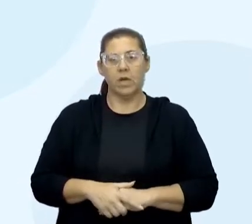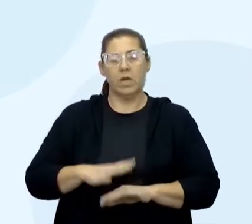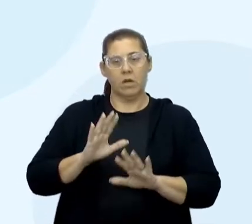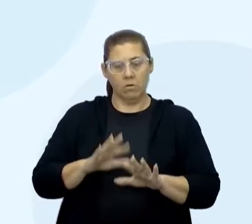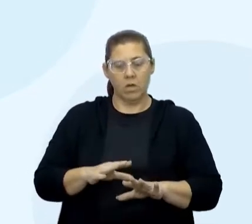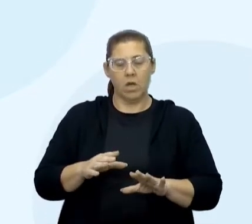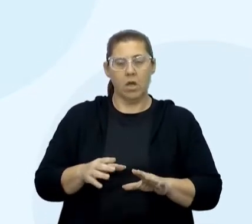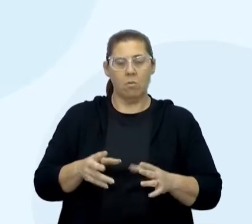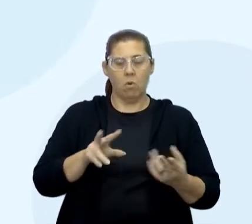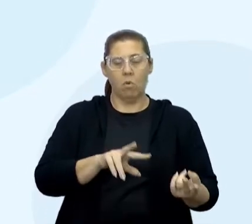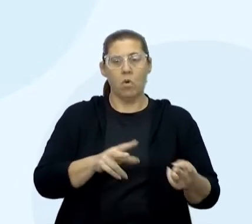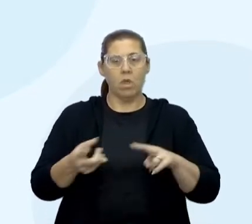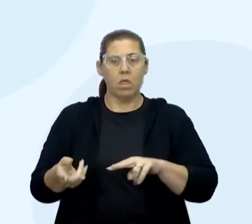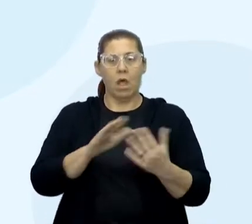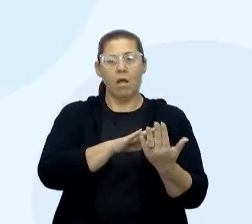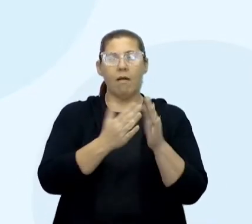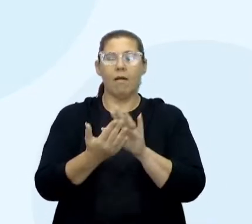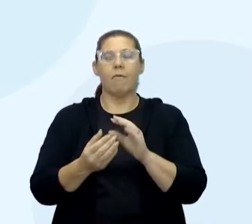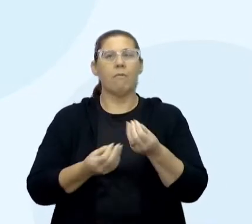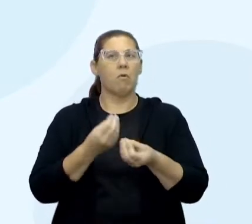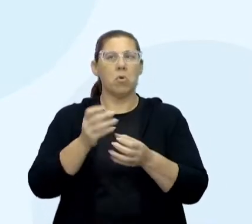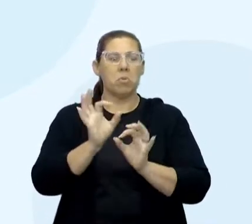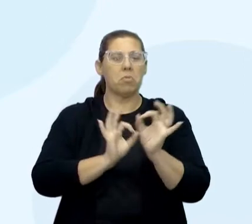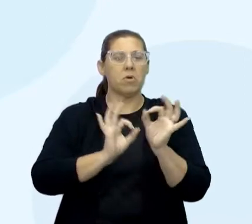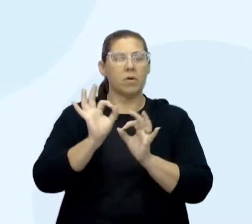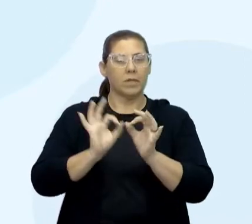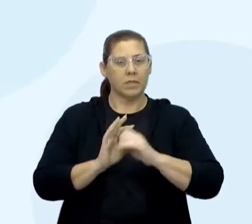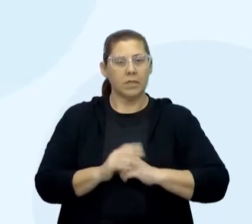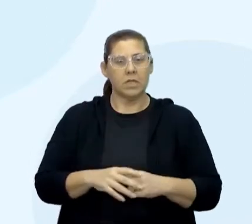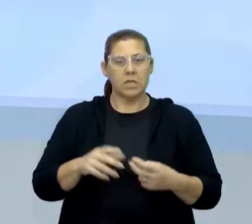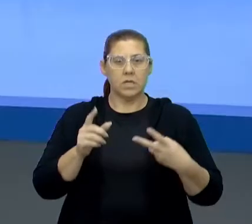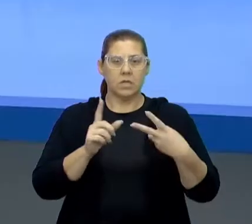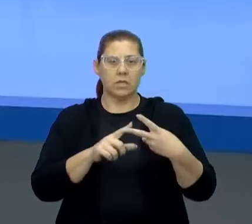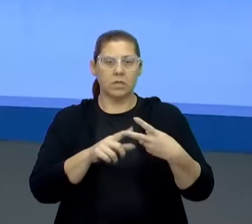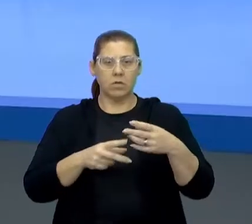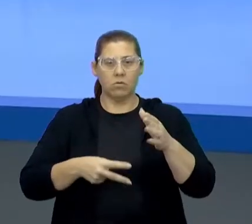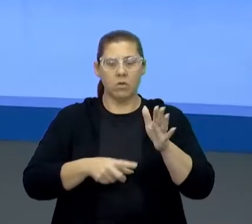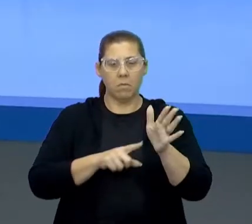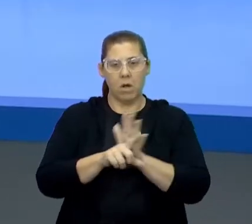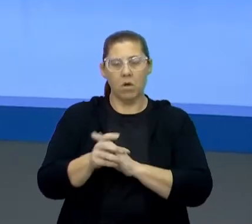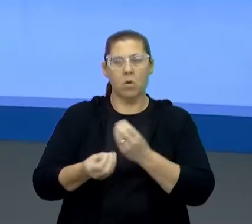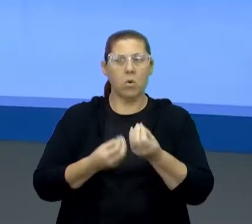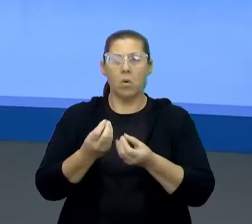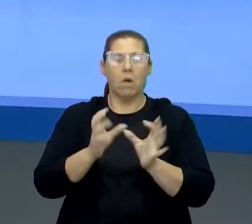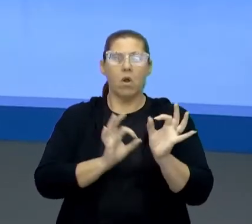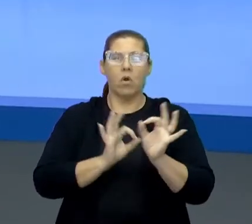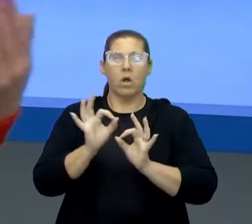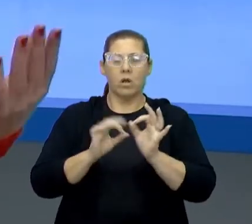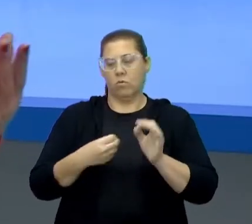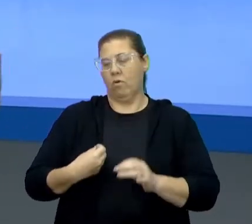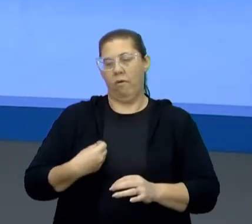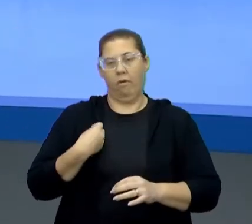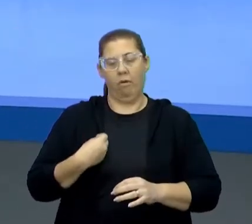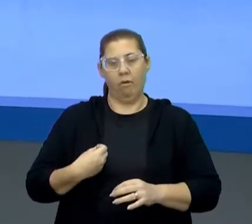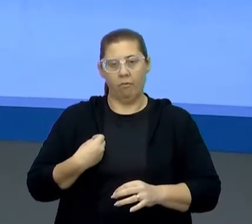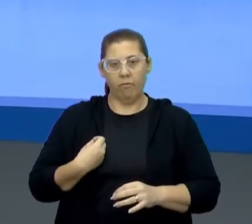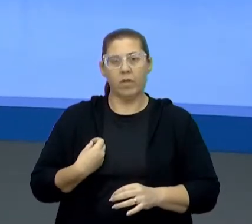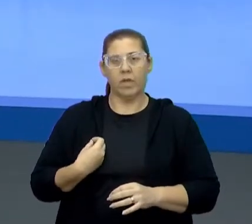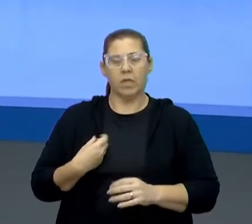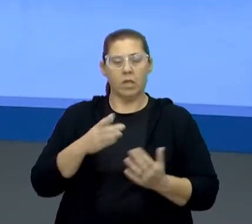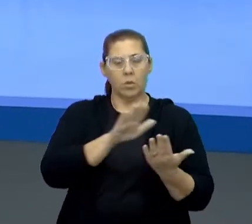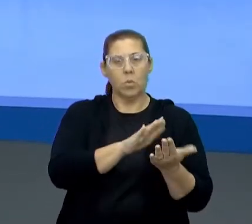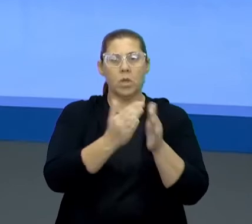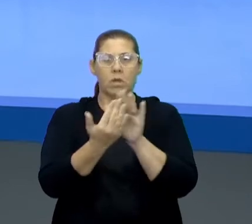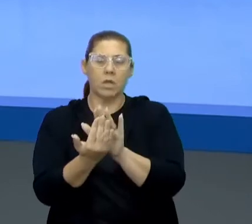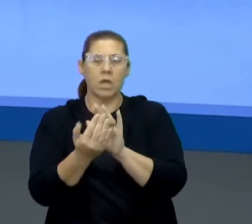intercâmbio e como organizar. A segunda pergunta é a professora que vai estar aí contando para a gente como ela organizou. Ela já contou aí bastante,